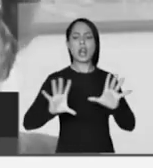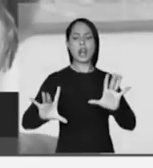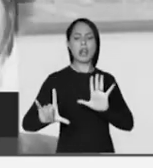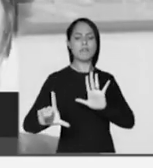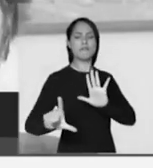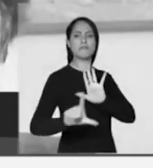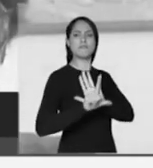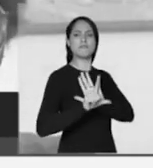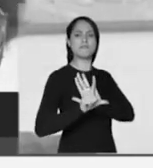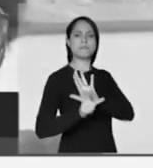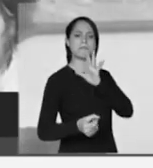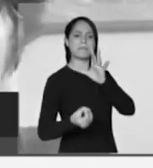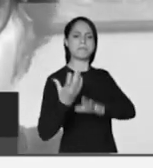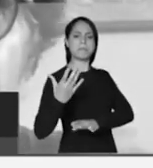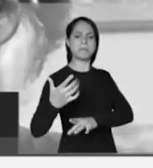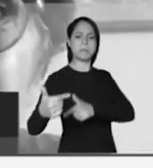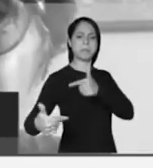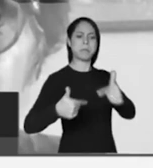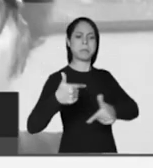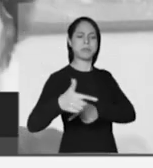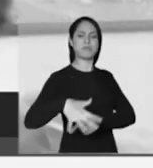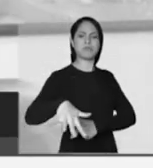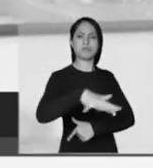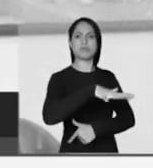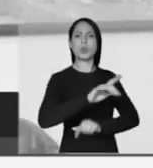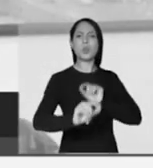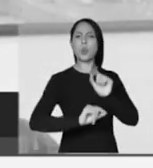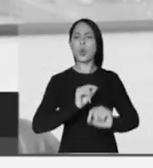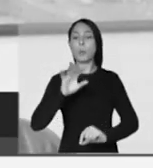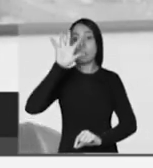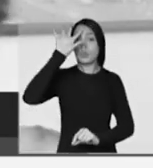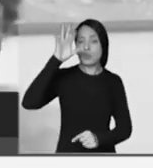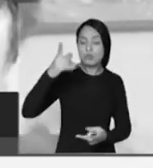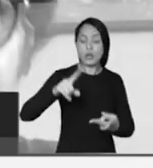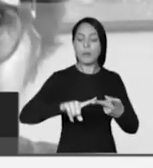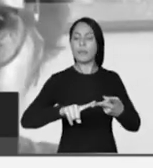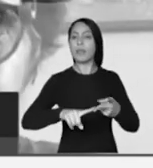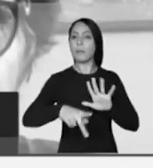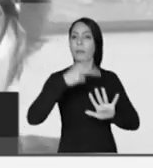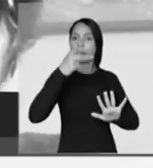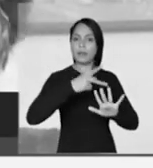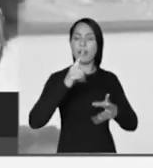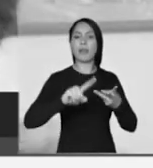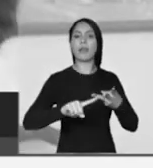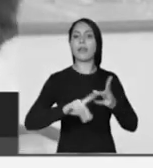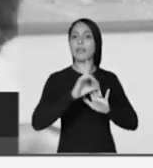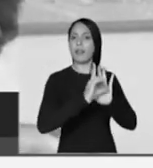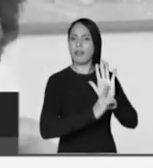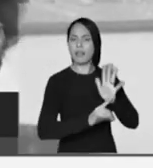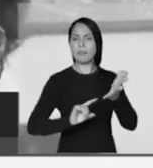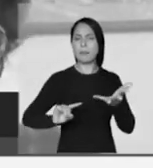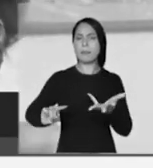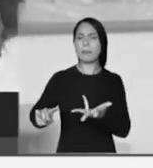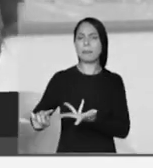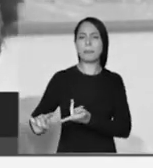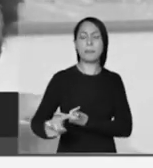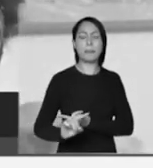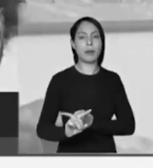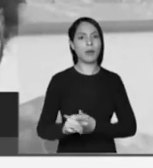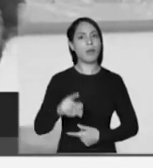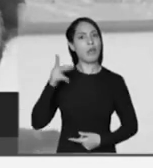função do poder legislativo, através de resoluções, de portarias, de decretos. O governo que está